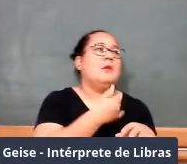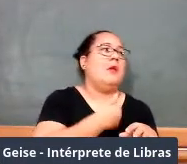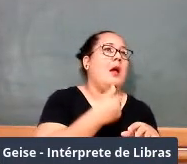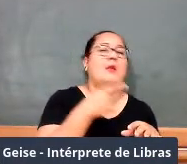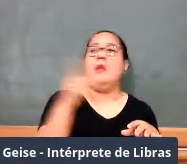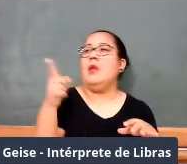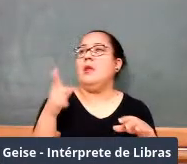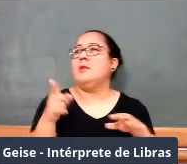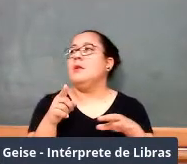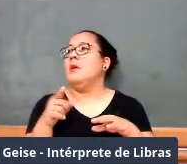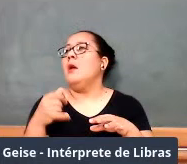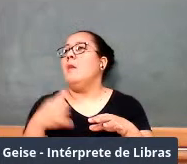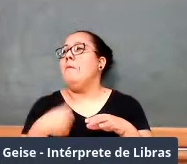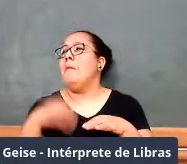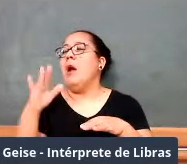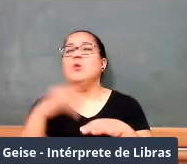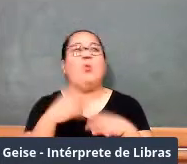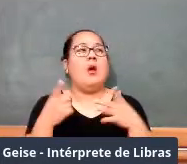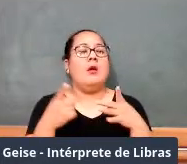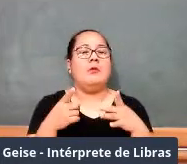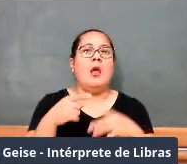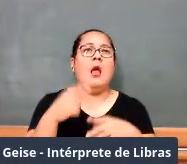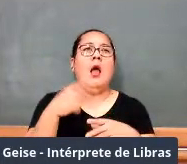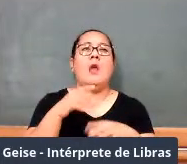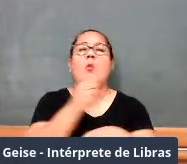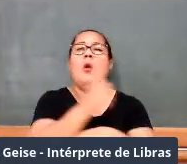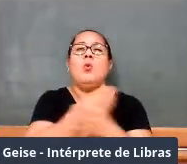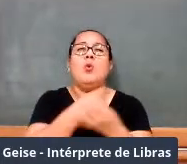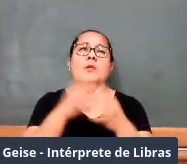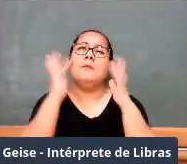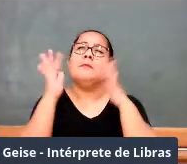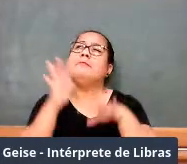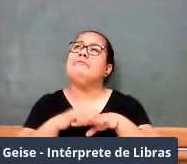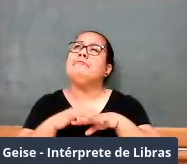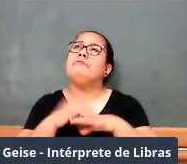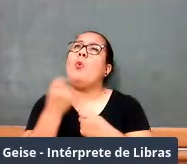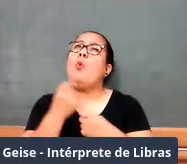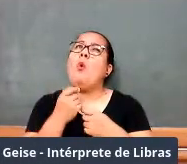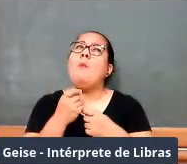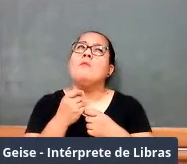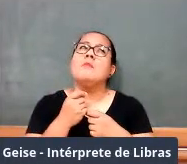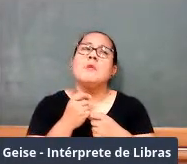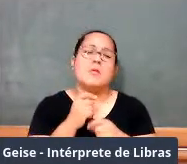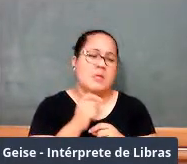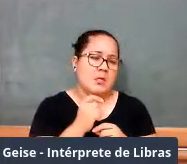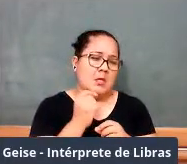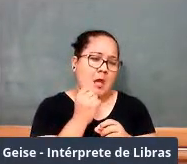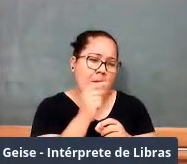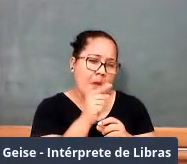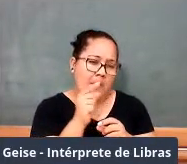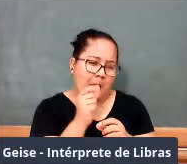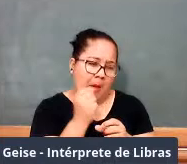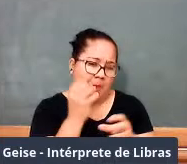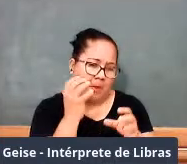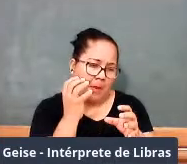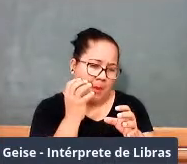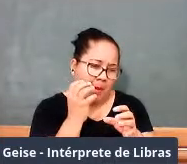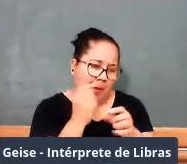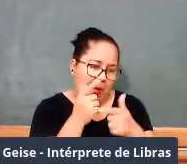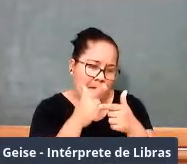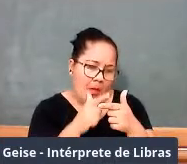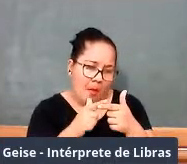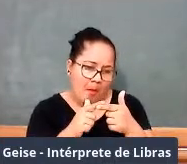imediatamente o aluno, o professor e tal vai montar o sisteminha ali de equações, né? O que significa isso? É a presença da álgebra que